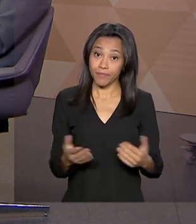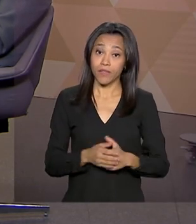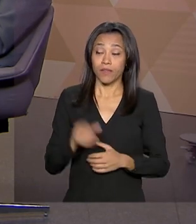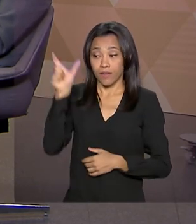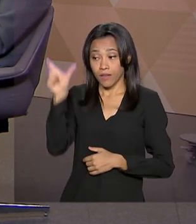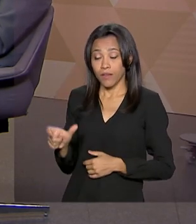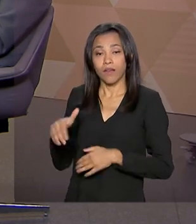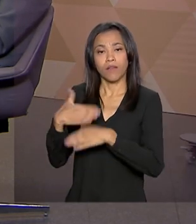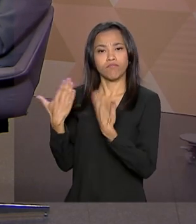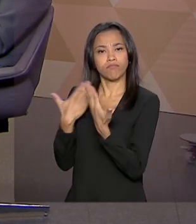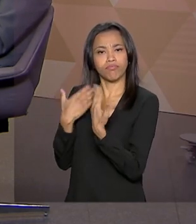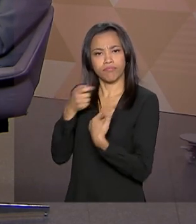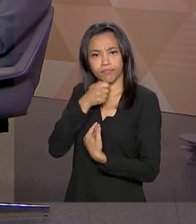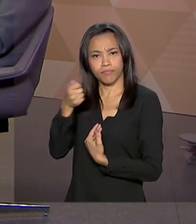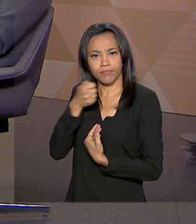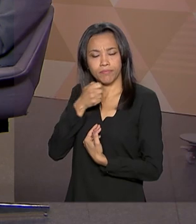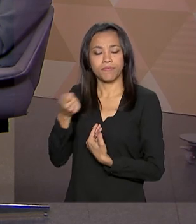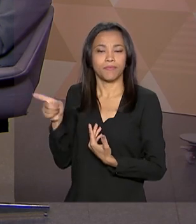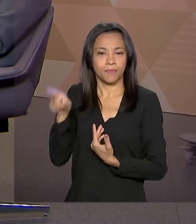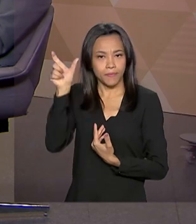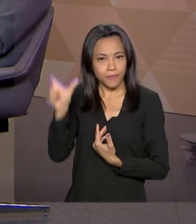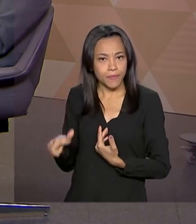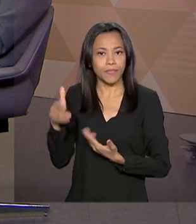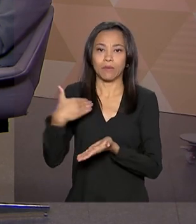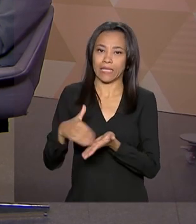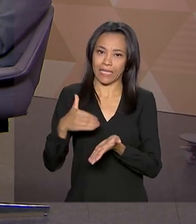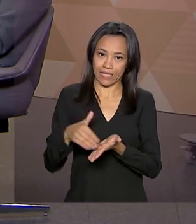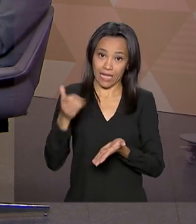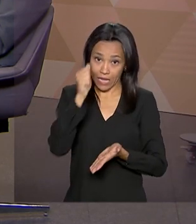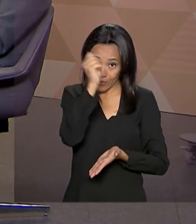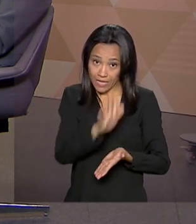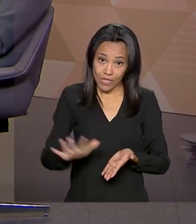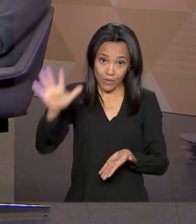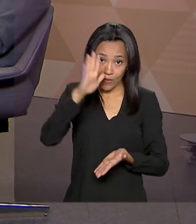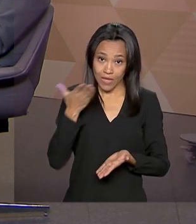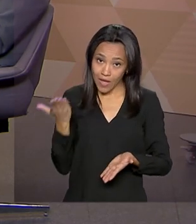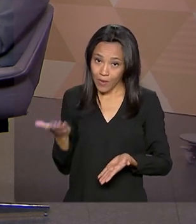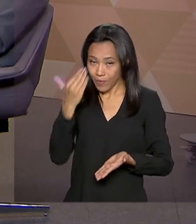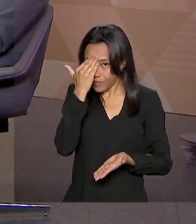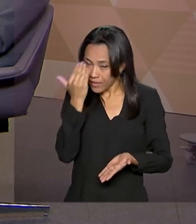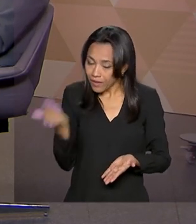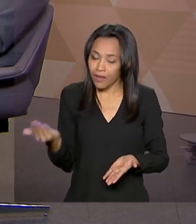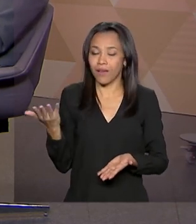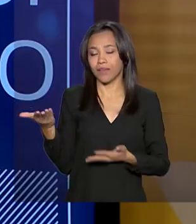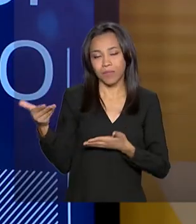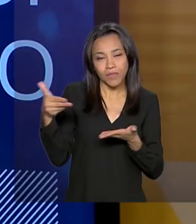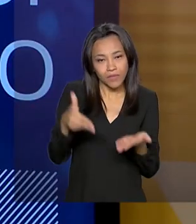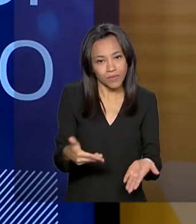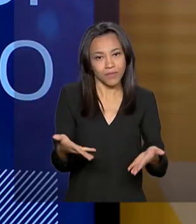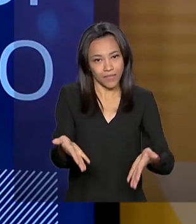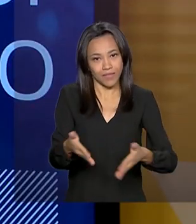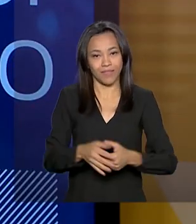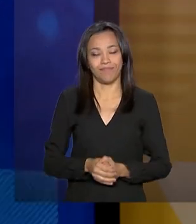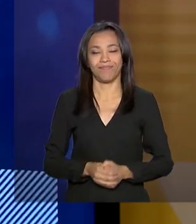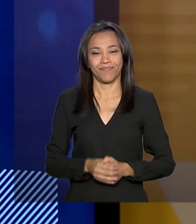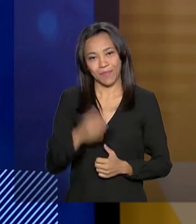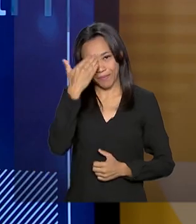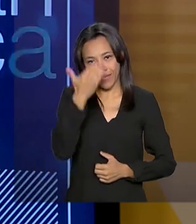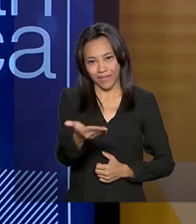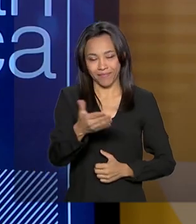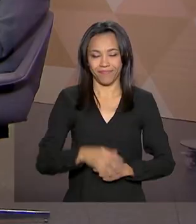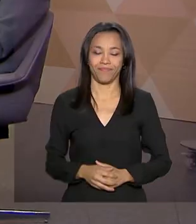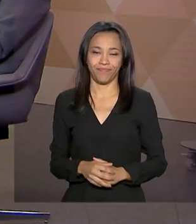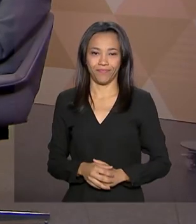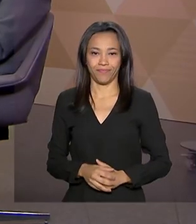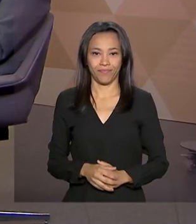secretário nacional de defesa do consumidor do Ministério da Justiça, Luciano Chin, muito obrigado pela presença aqui no Brasil em Pauta, secretário. Obrigado, Paulo.